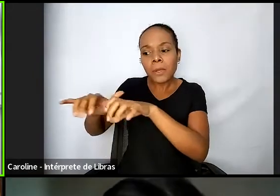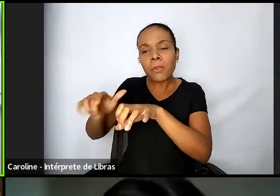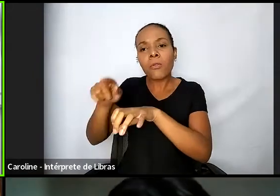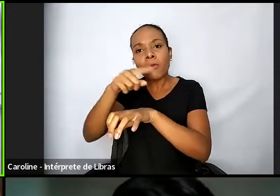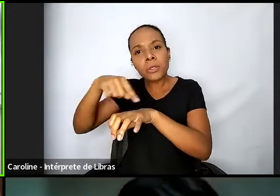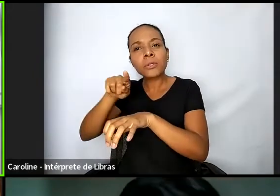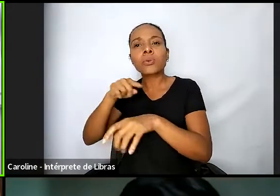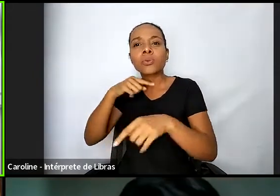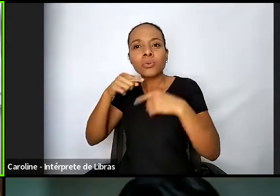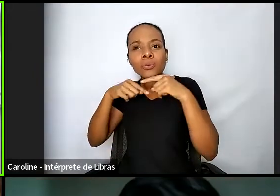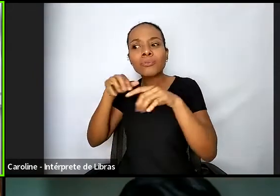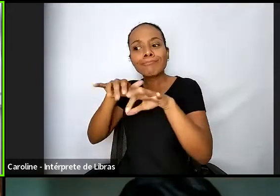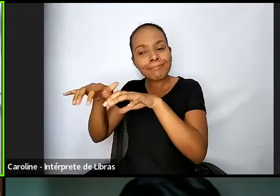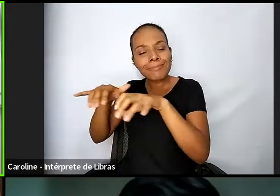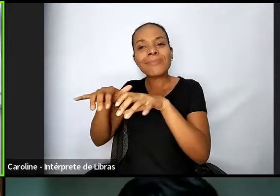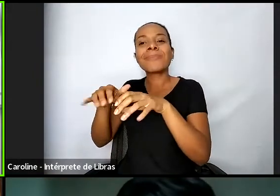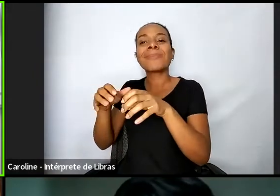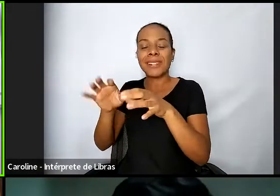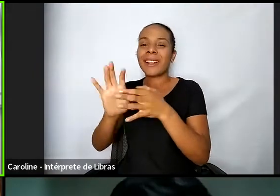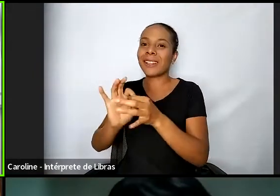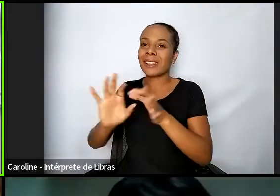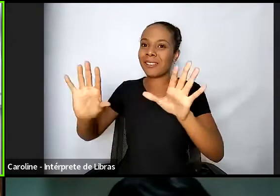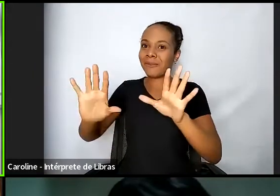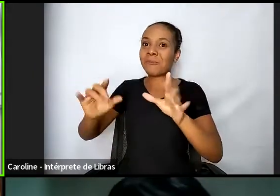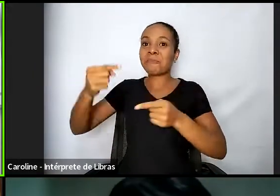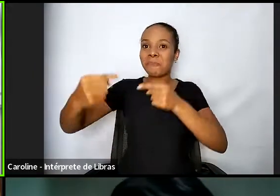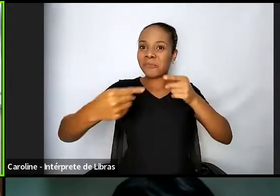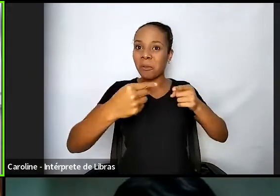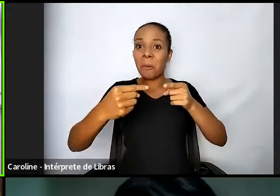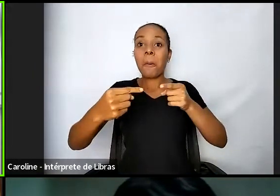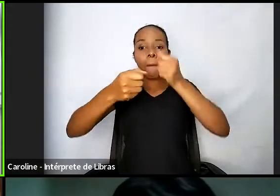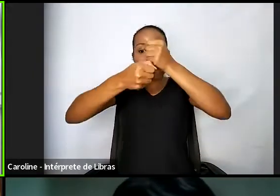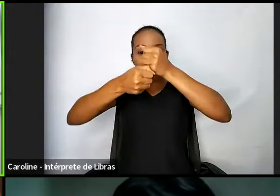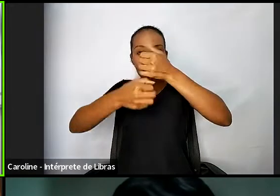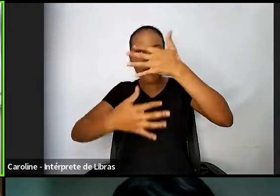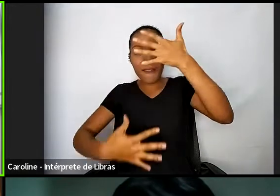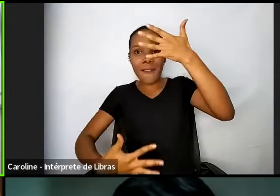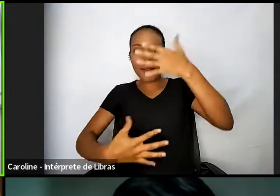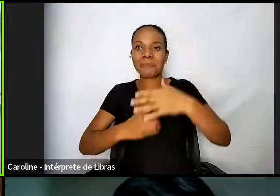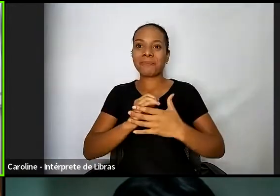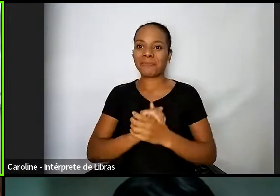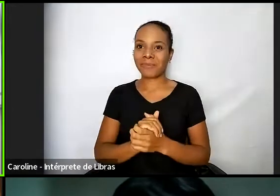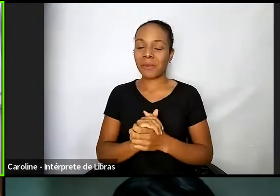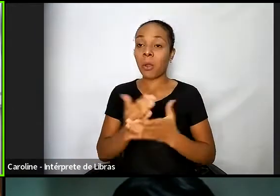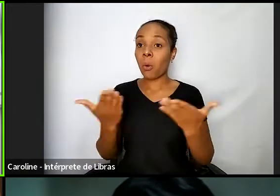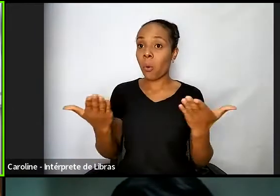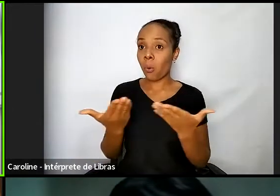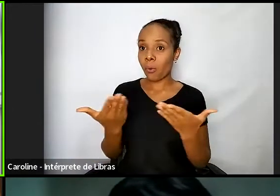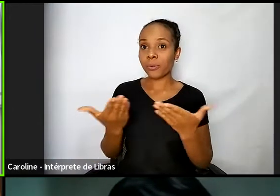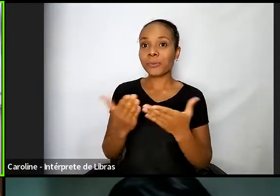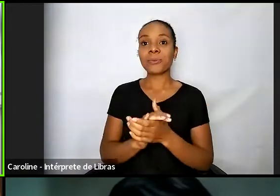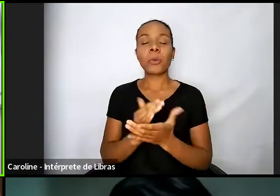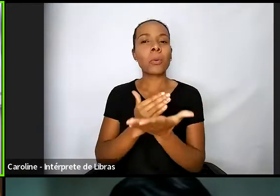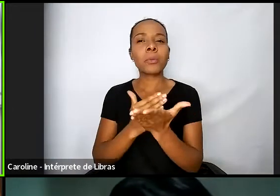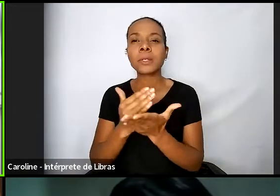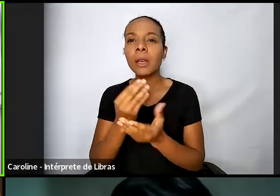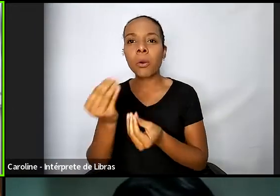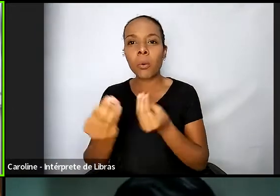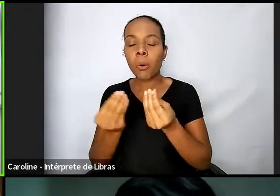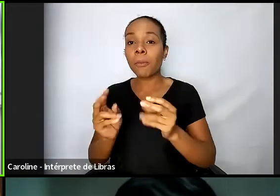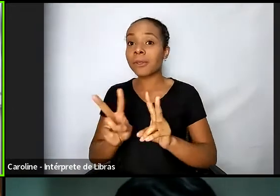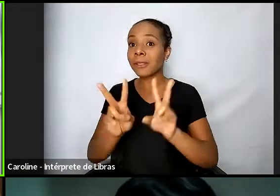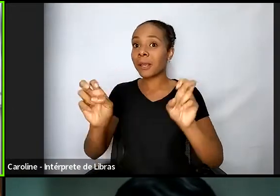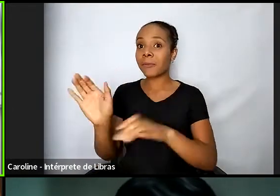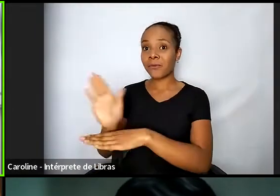debate. Nós escolhemos um filme para fazer um pano de fundo aqui para nós, que se chama Somos Todos Iguais. É